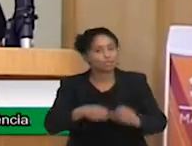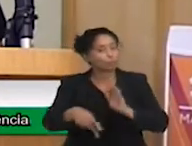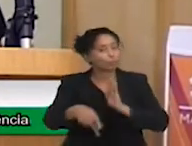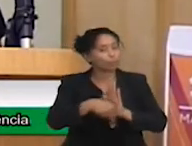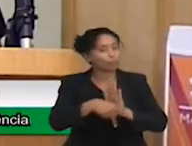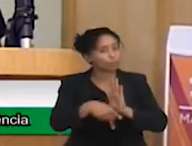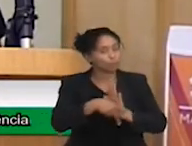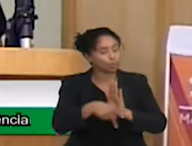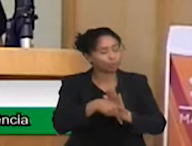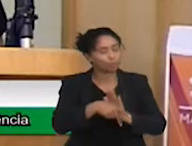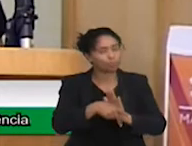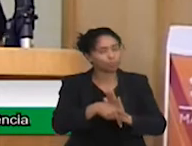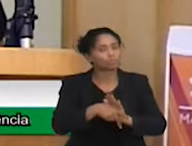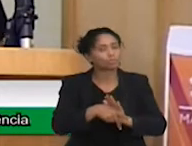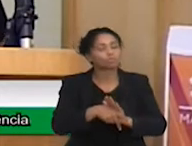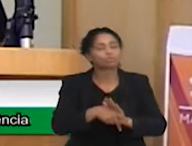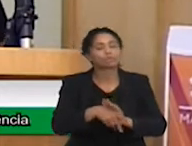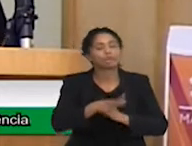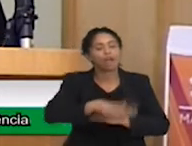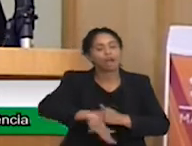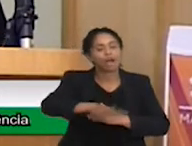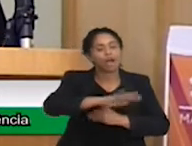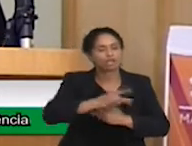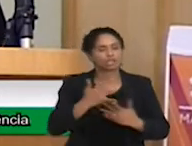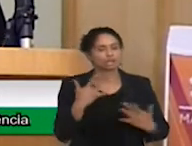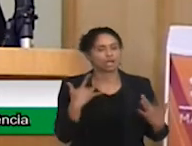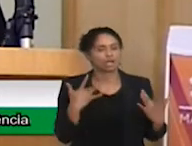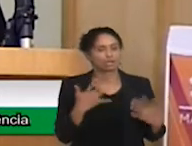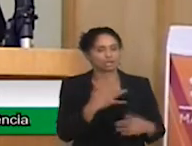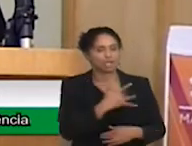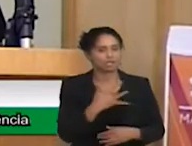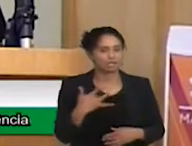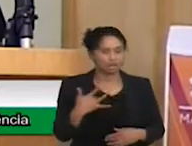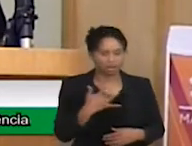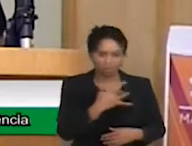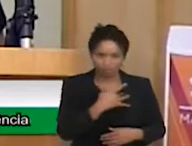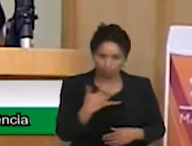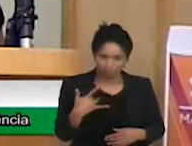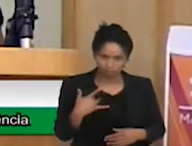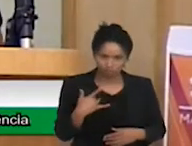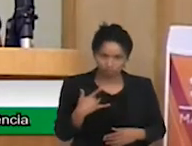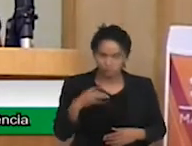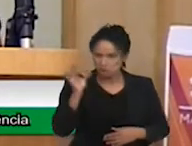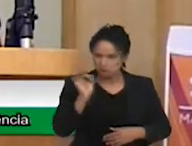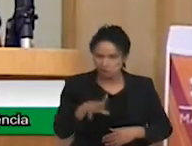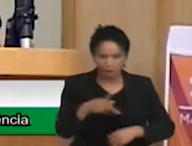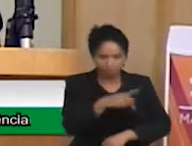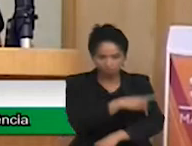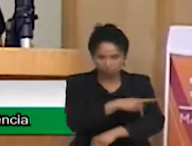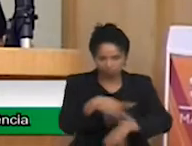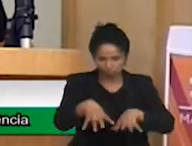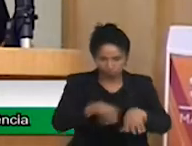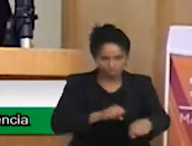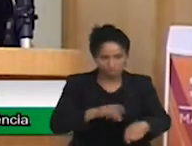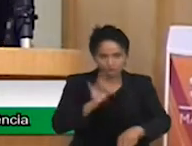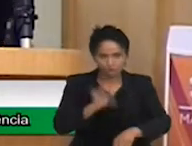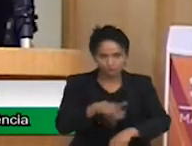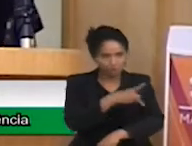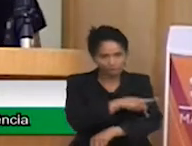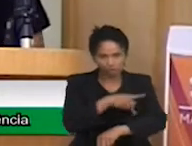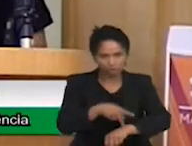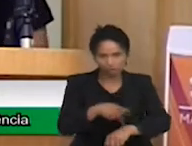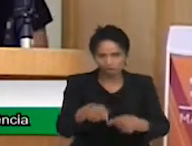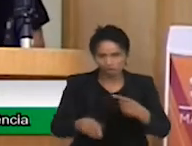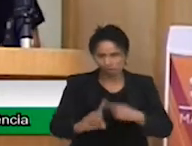com o apoio da saúde, mediando o processo de aprendizagem de acordo com as orientações do professor